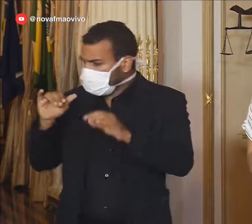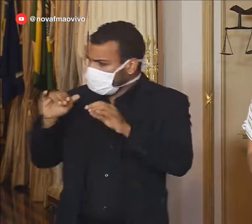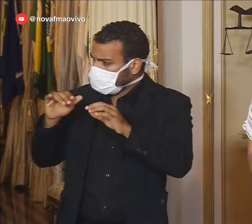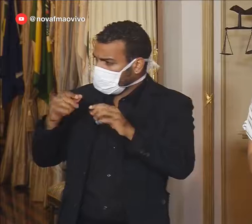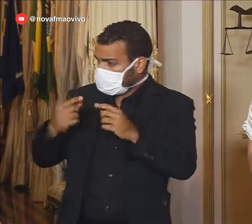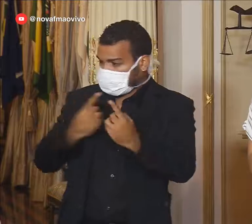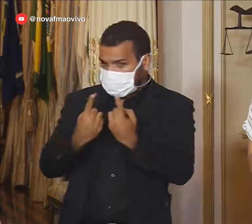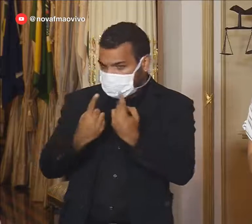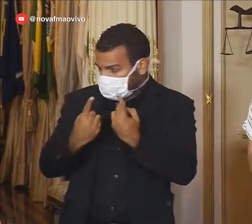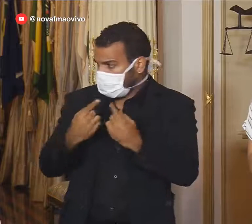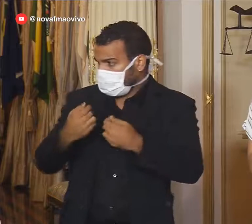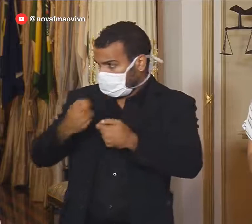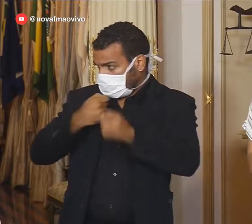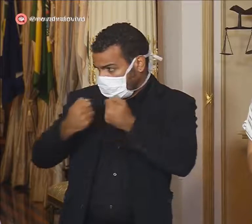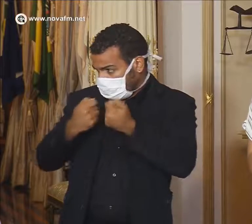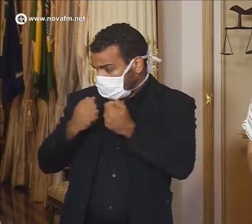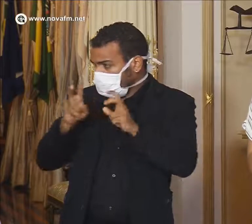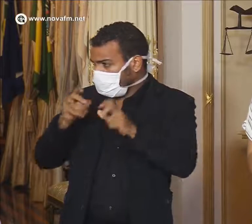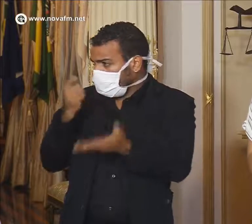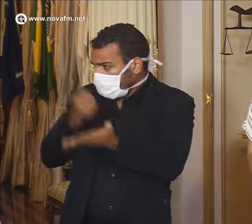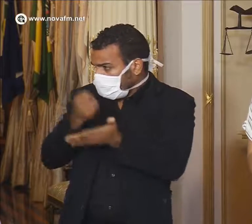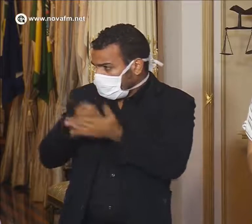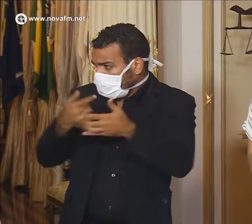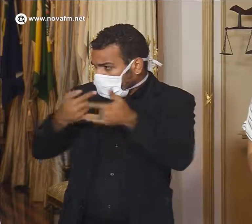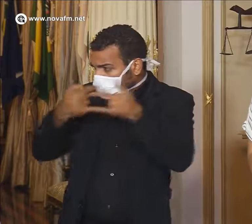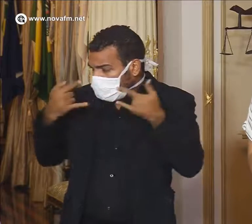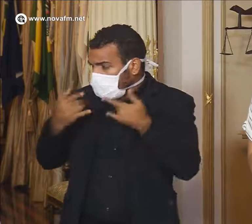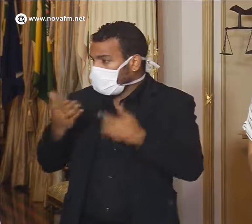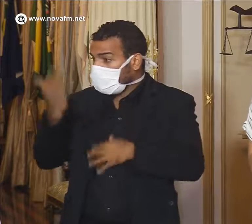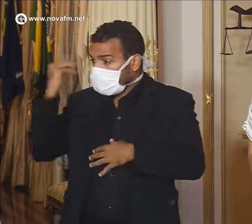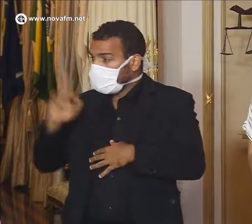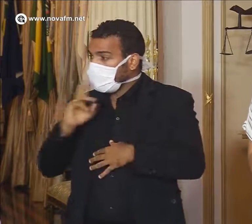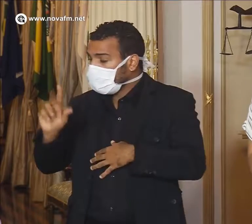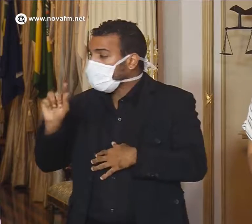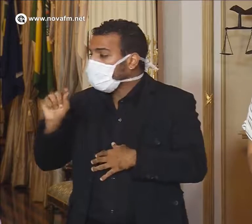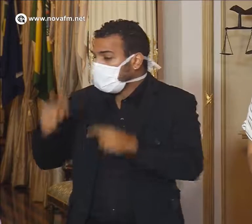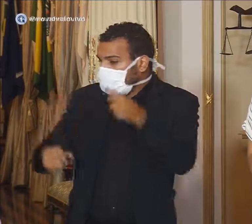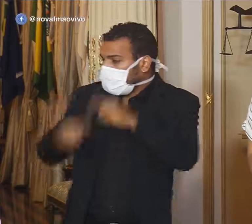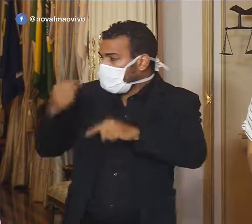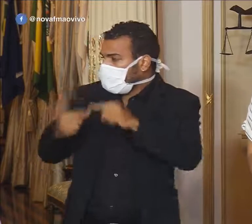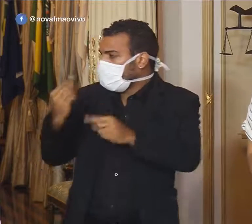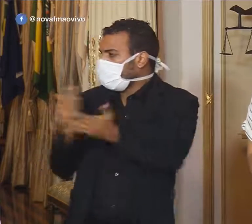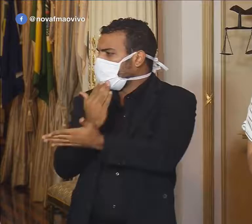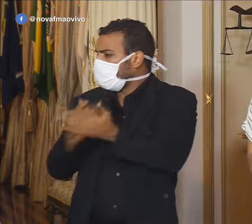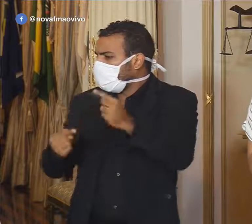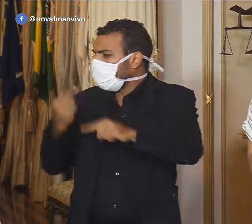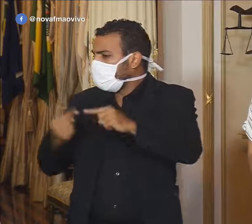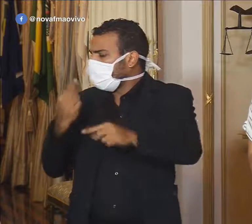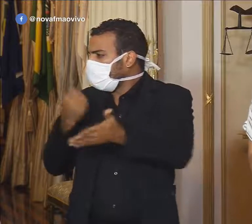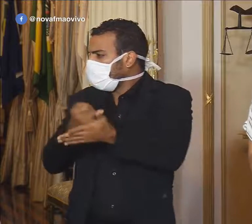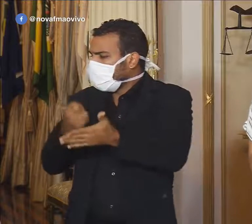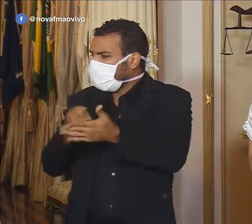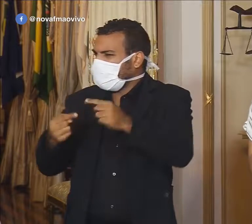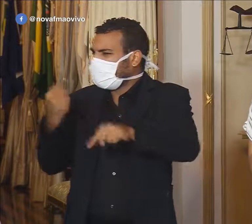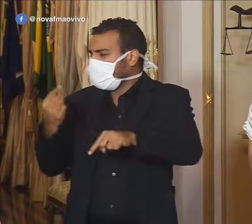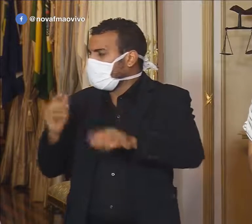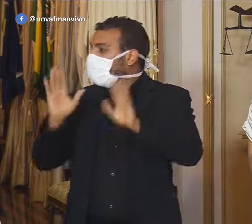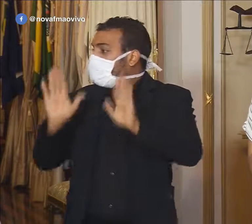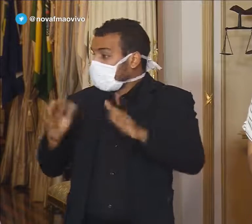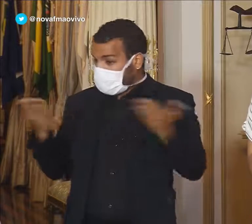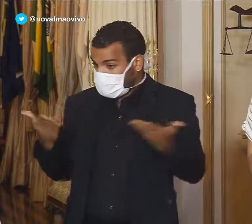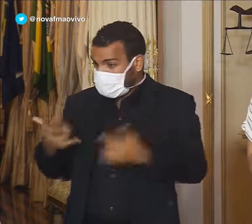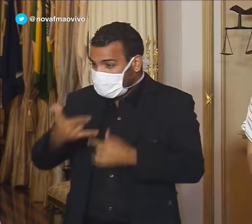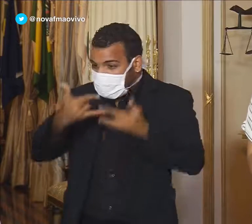questionado sobre o uso obrigatório de máscaras, as respostas geralmente eram de encontro à obrigação. Hoje, parece que o equipamento é a